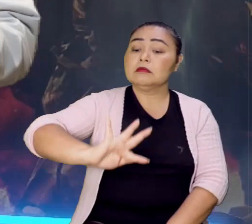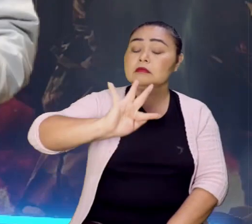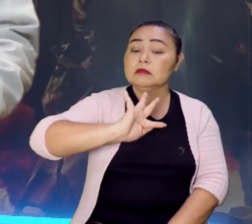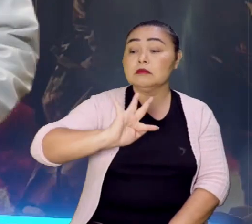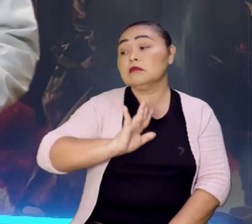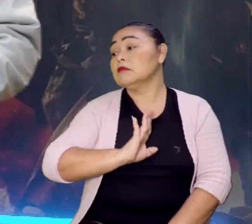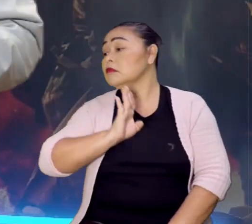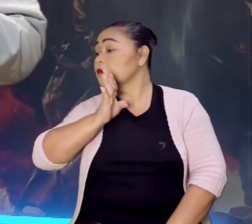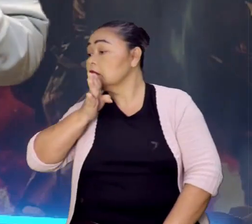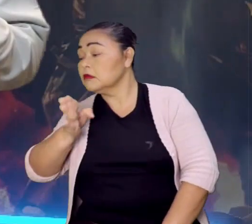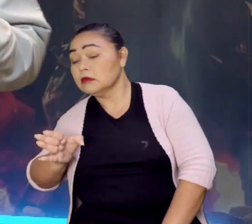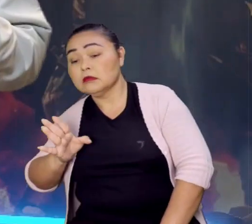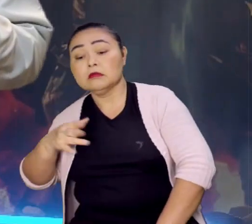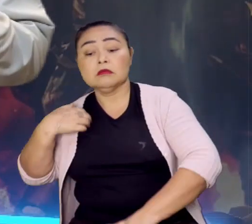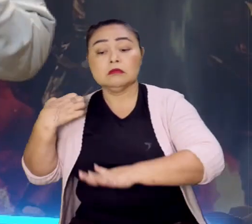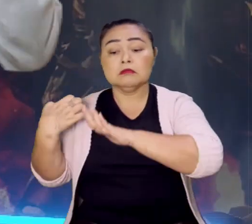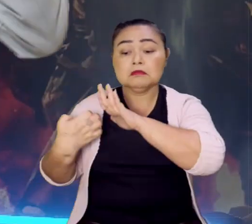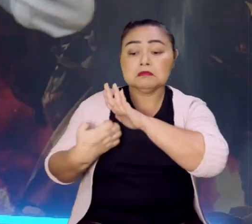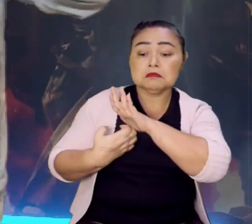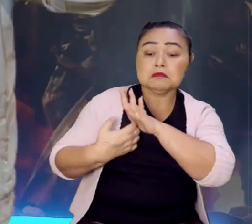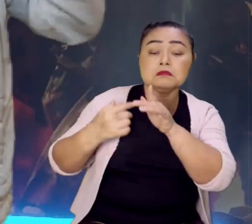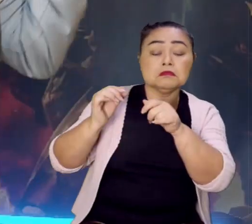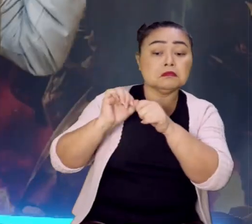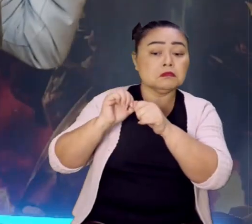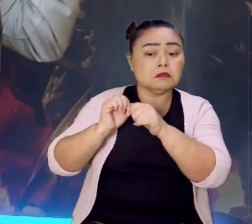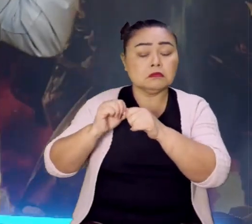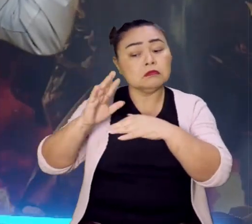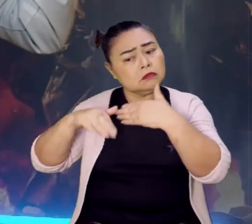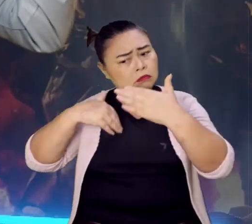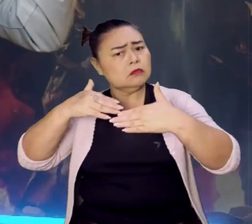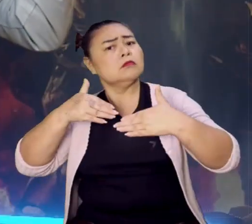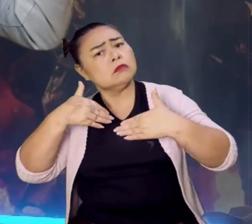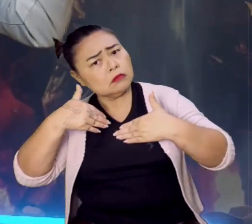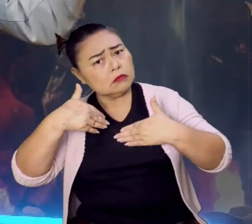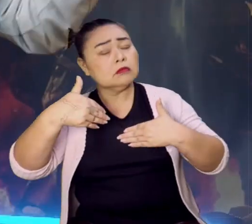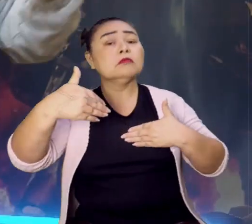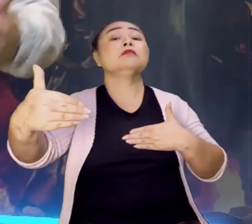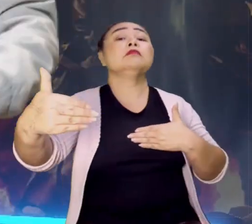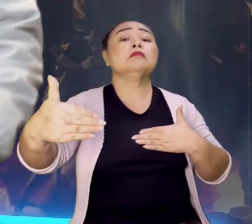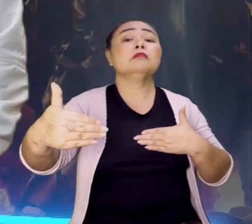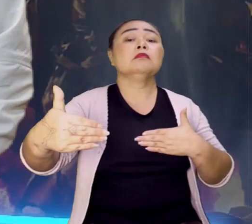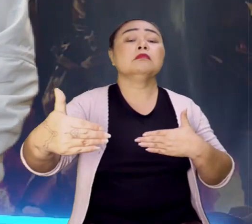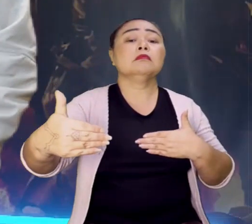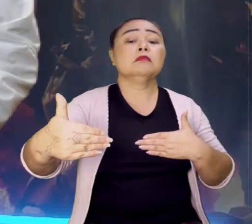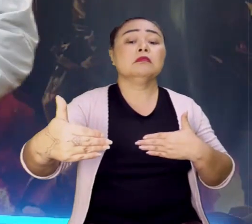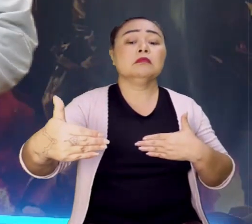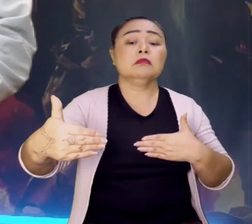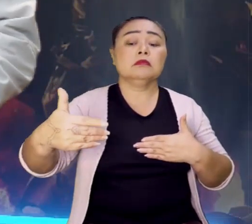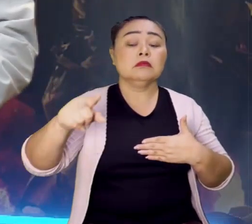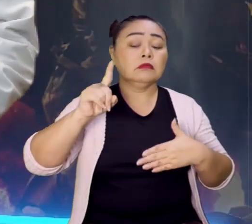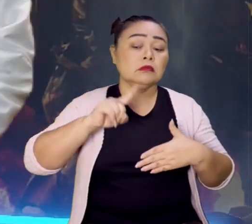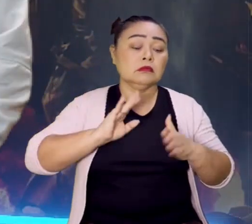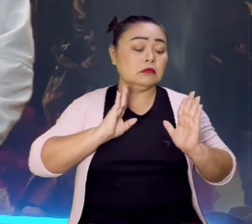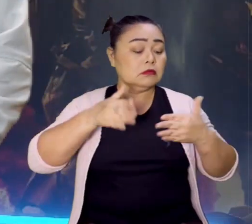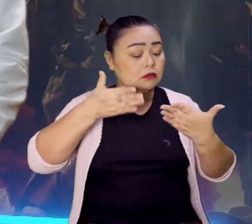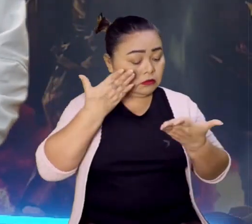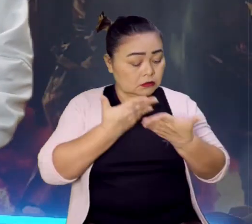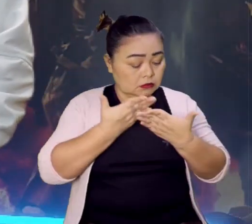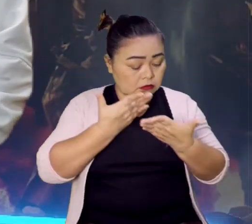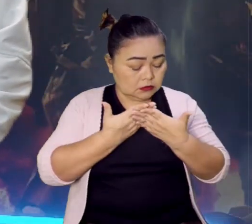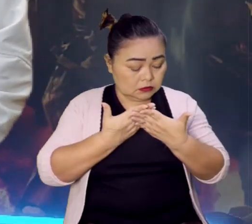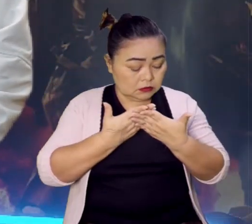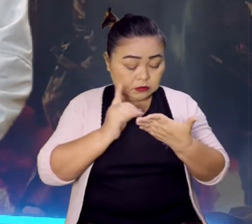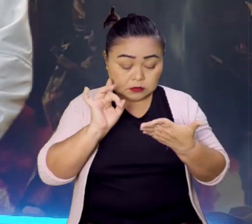próprio negócio, quer ser empreendedor, quer seguir em frente, é através do estudo. Só o